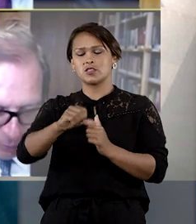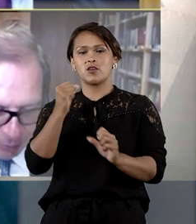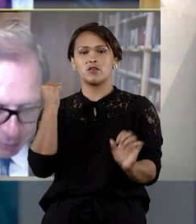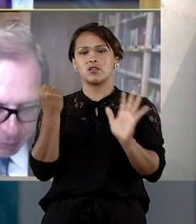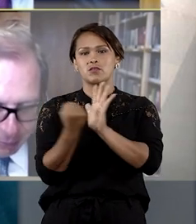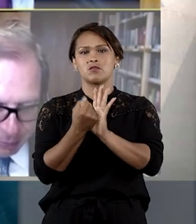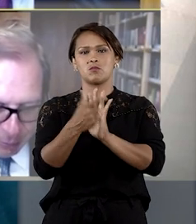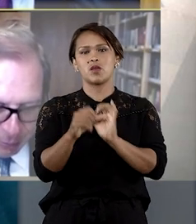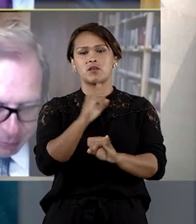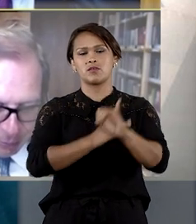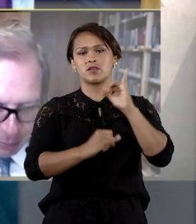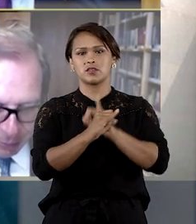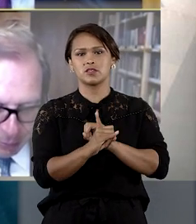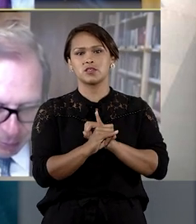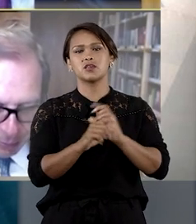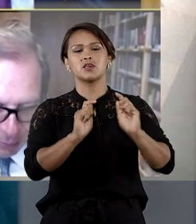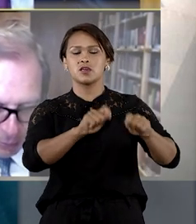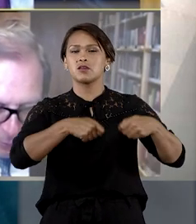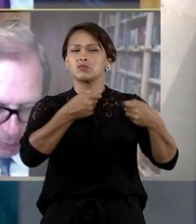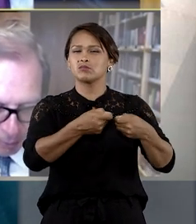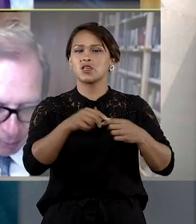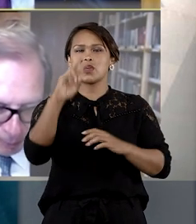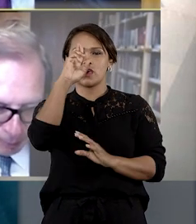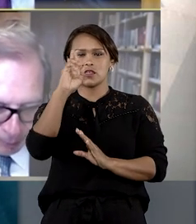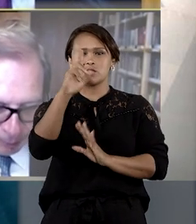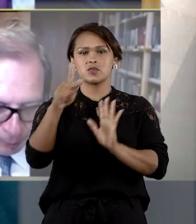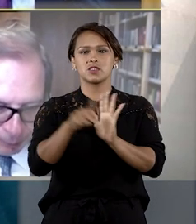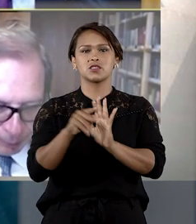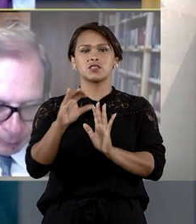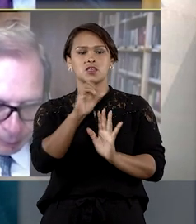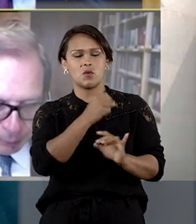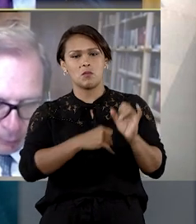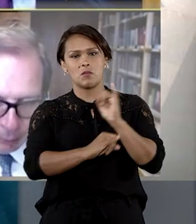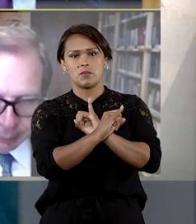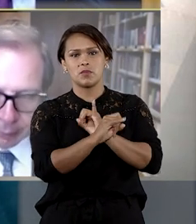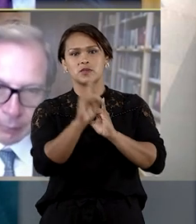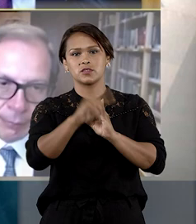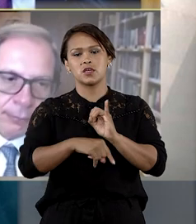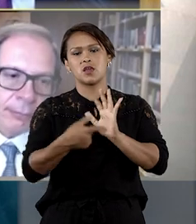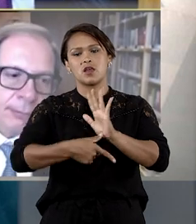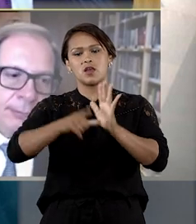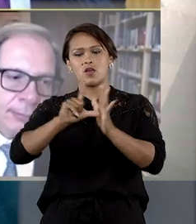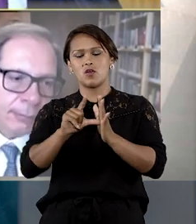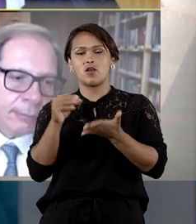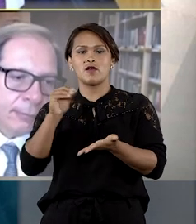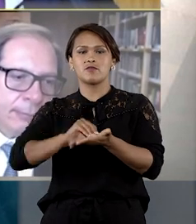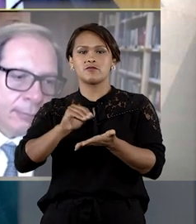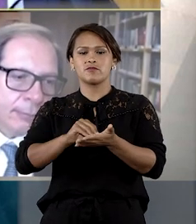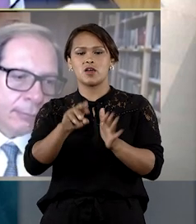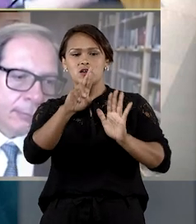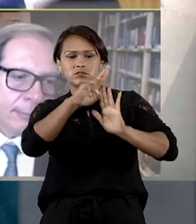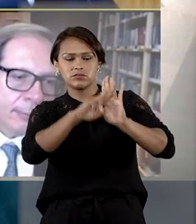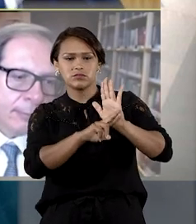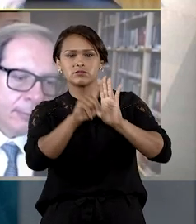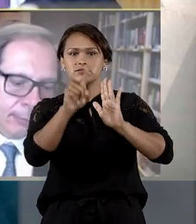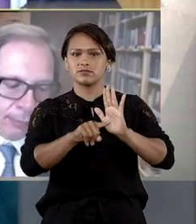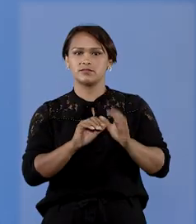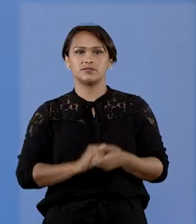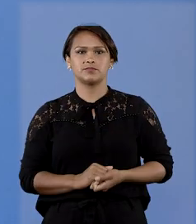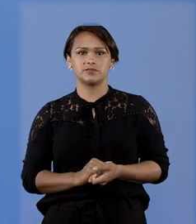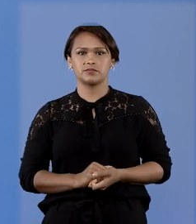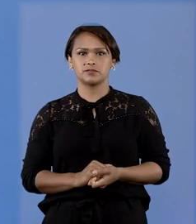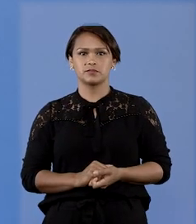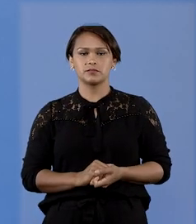do marco civil da internet, que condiciona a responsabilização civil do provedor ao prévio descumprimento de ordem judicial.